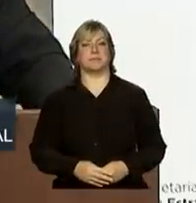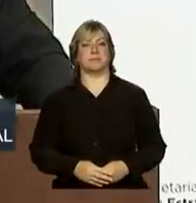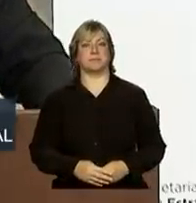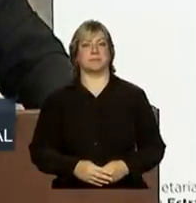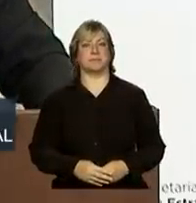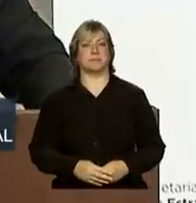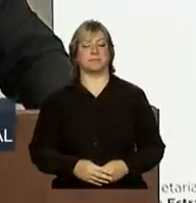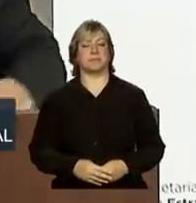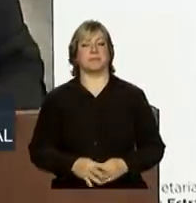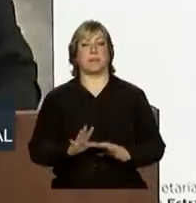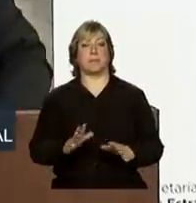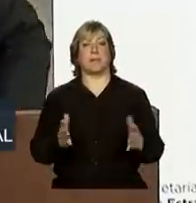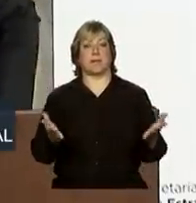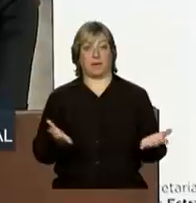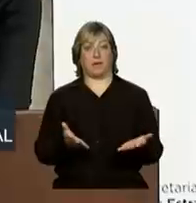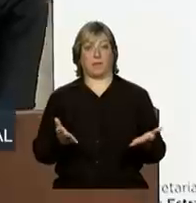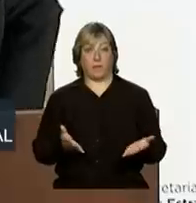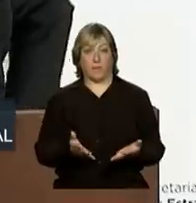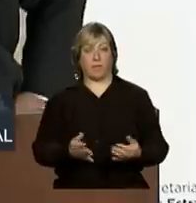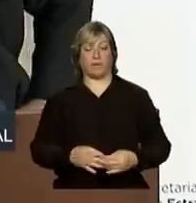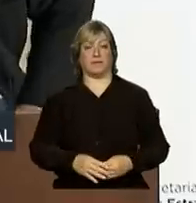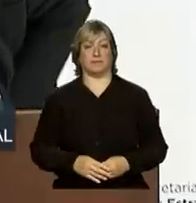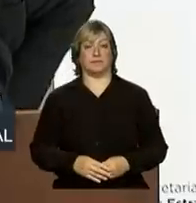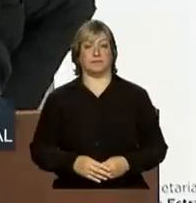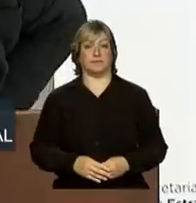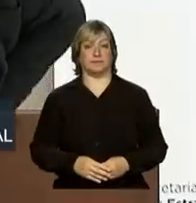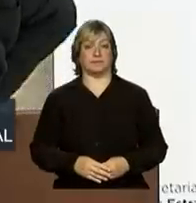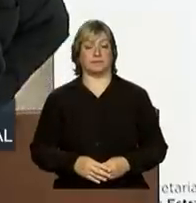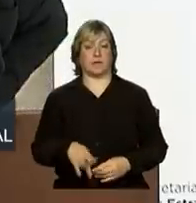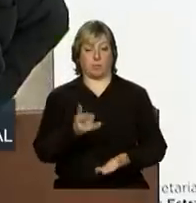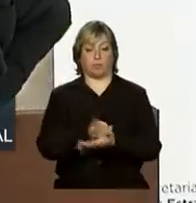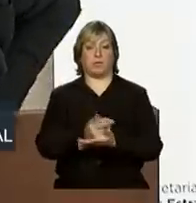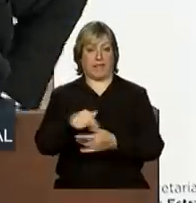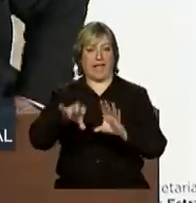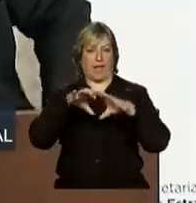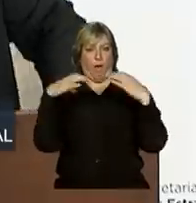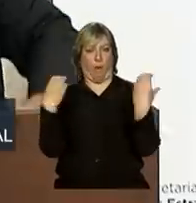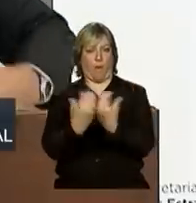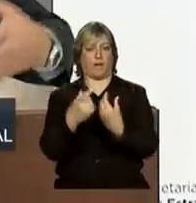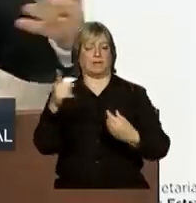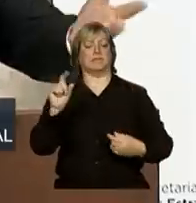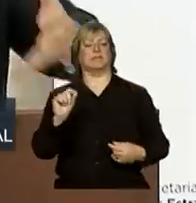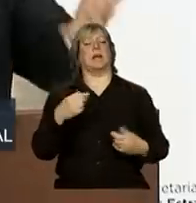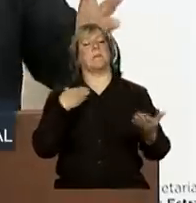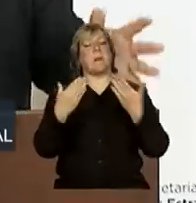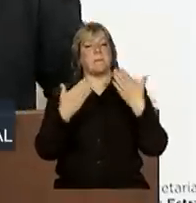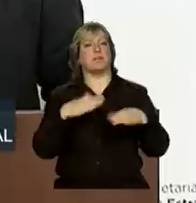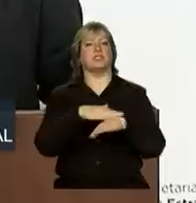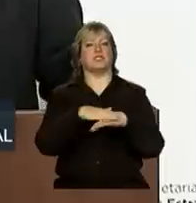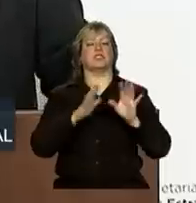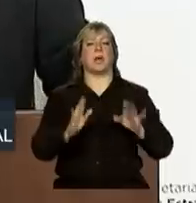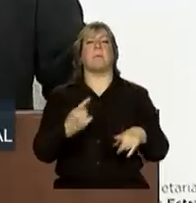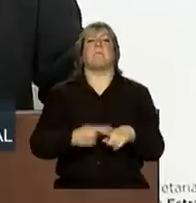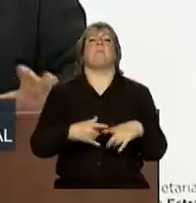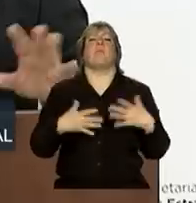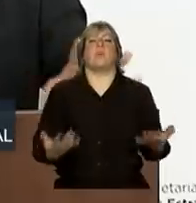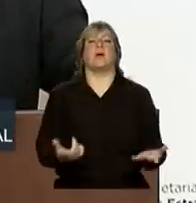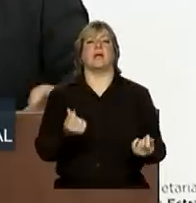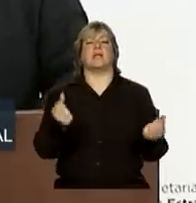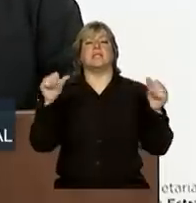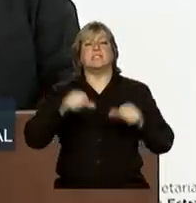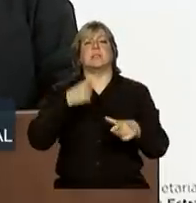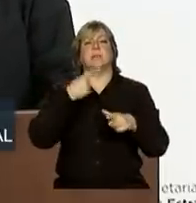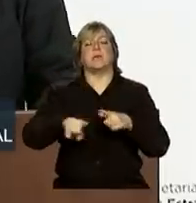nesse mesmo congresso, nós discutimos por que a crise mundial abre